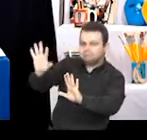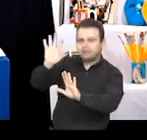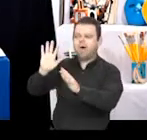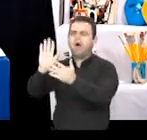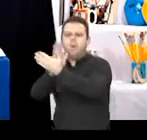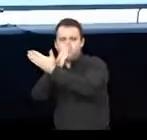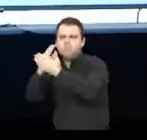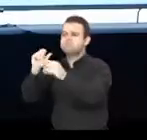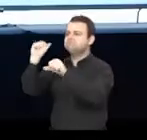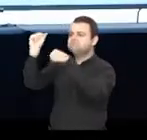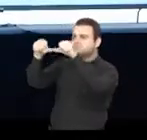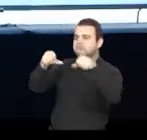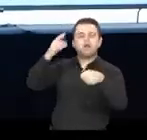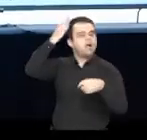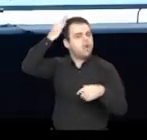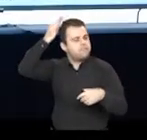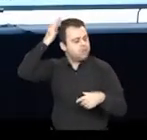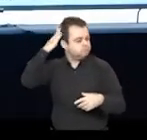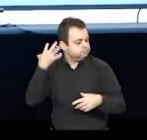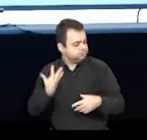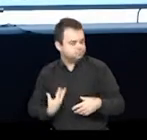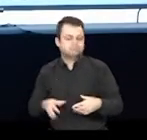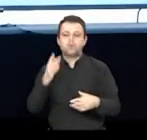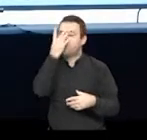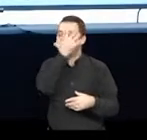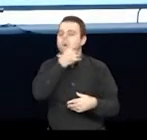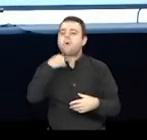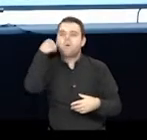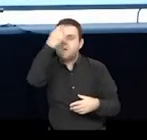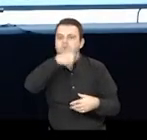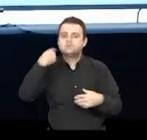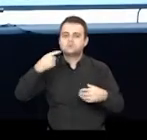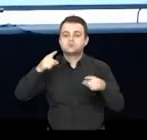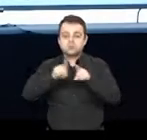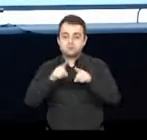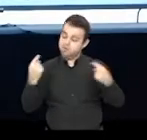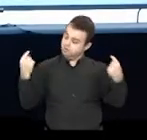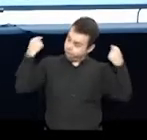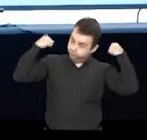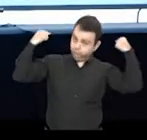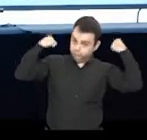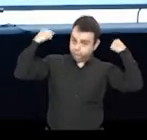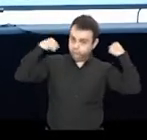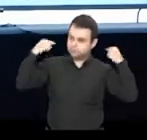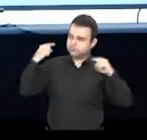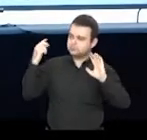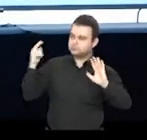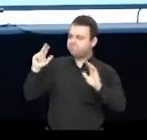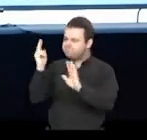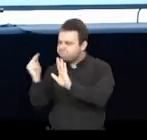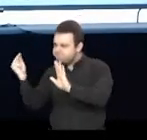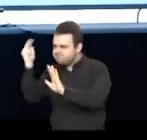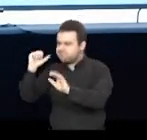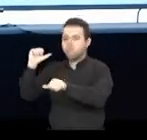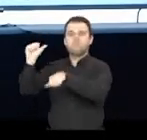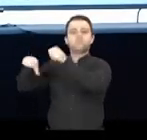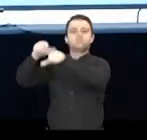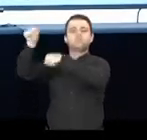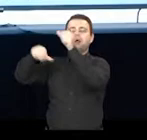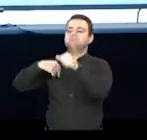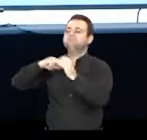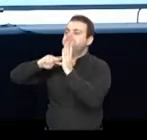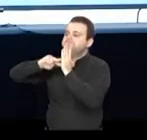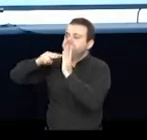partes, como os cabelos, o traço do rosto, fundo. Por que eu vou alterar parte da forma? Para